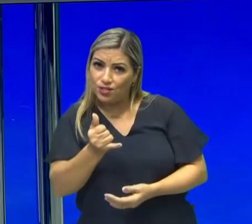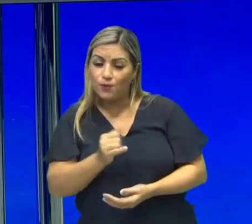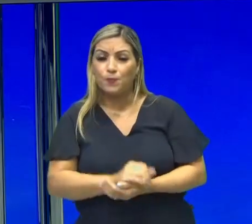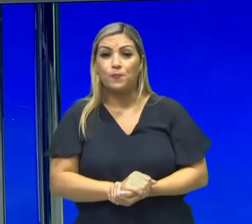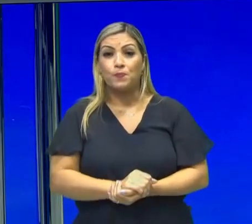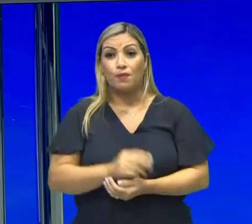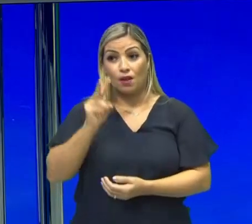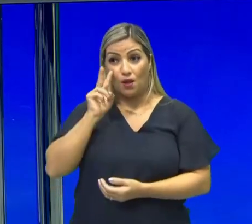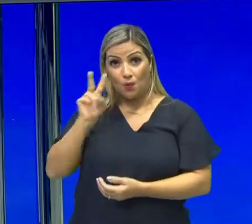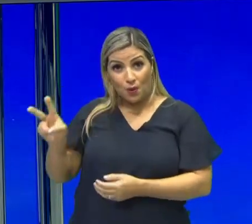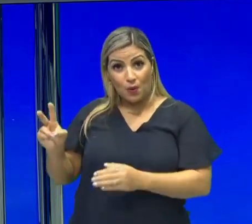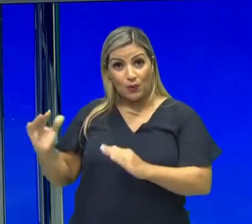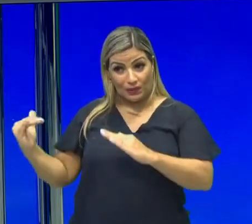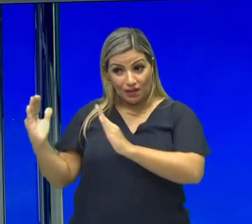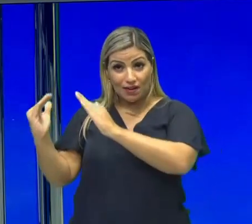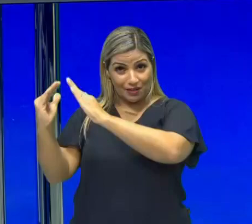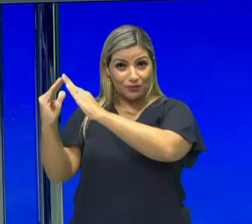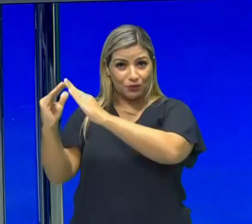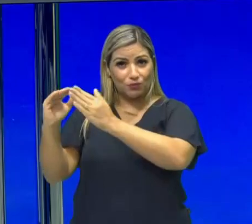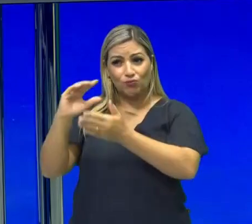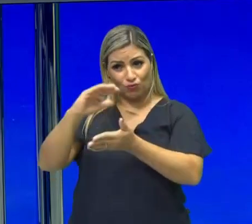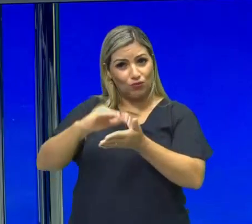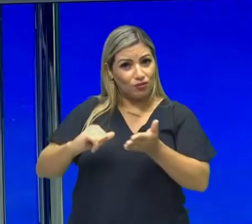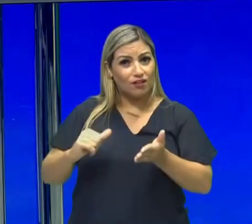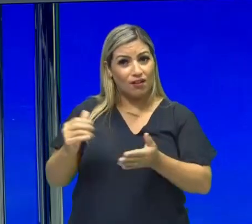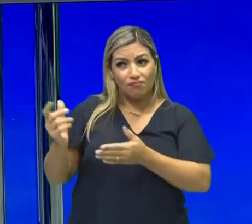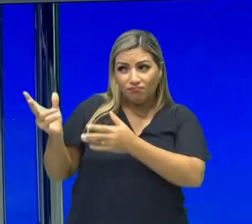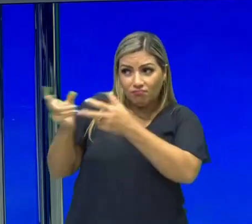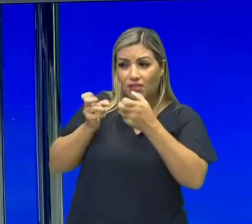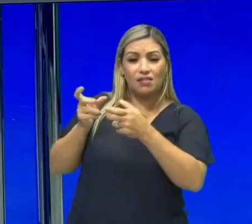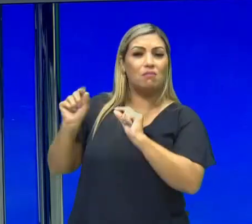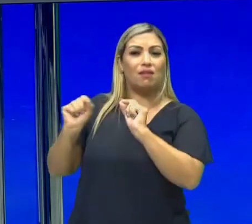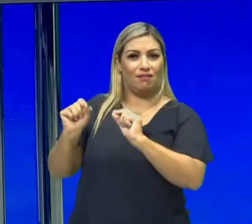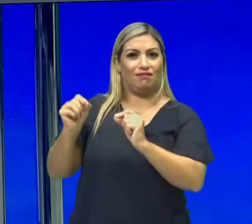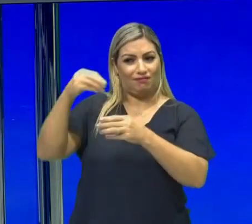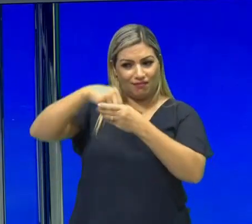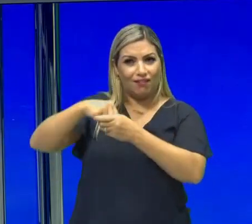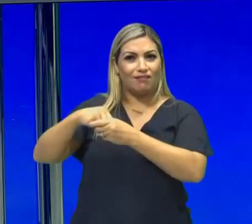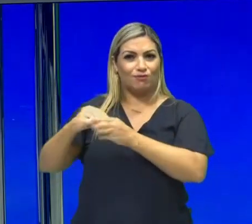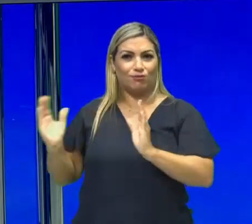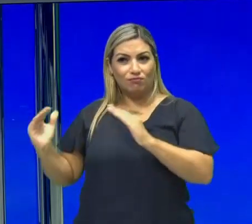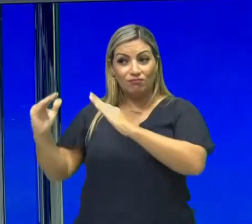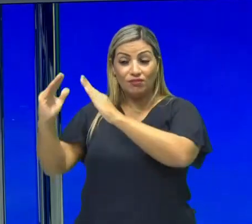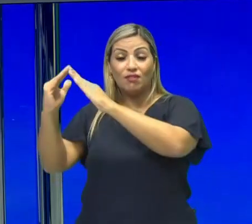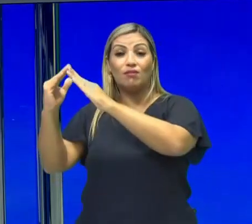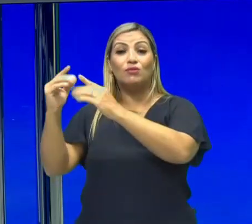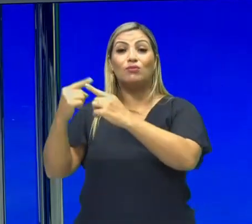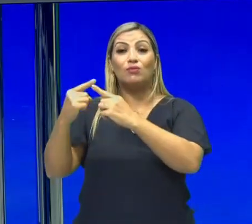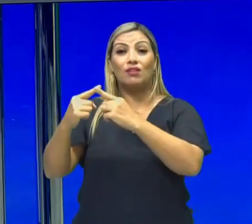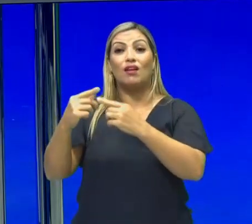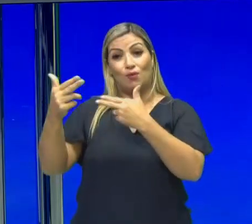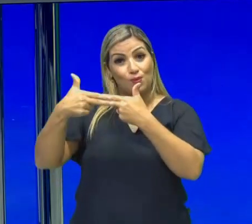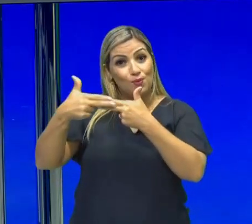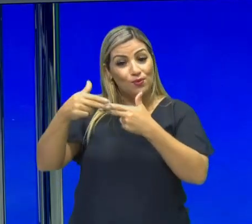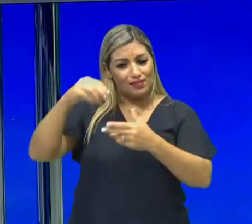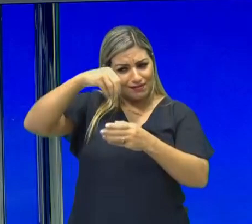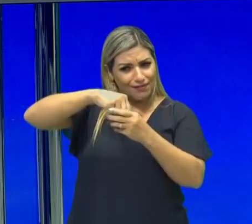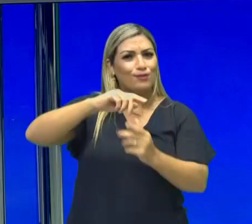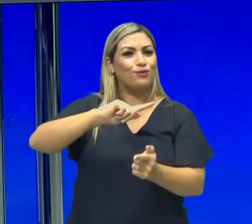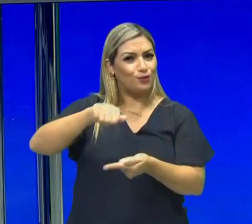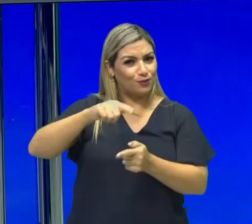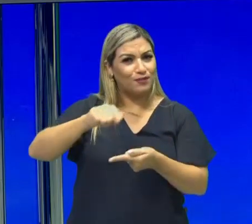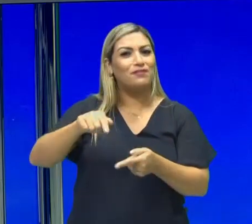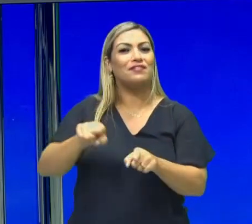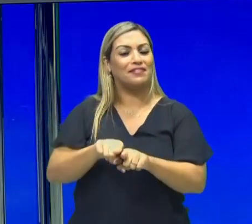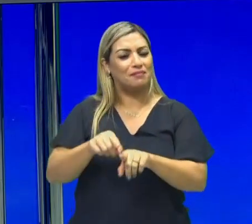olho para esse gráfico, eu tenho como tirar. E eu quero que você preste atenção. Isso aqui é um gráfico pirâmide, é muito utilizado na geografia. A